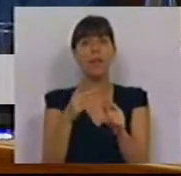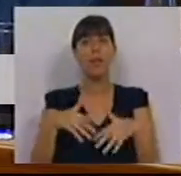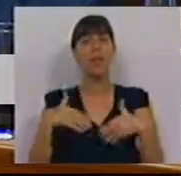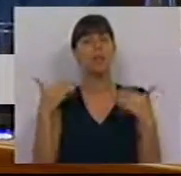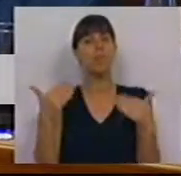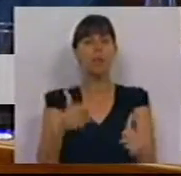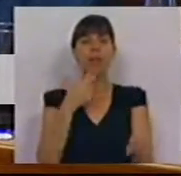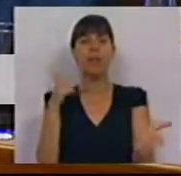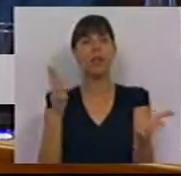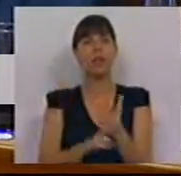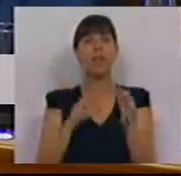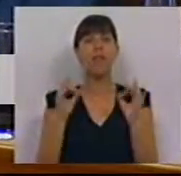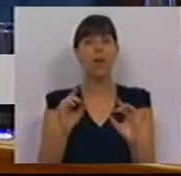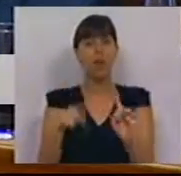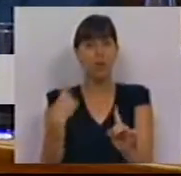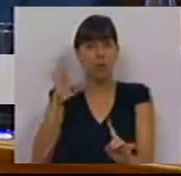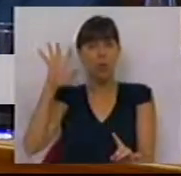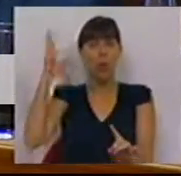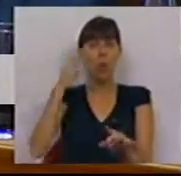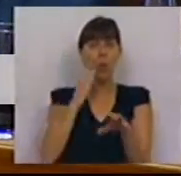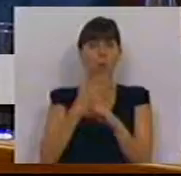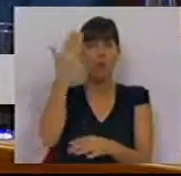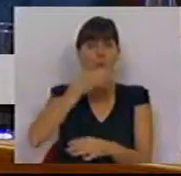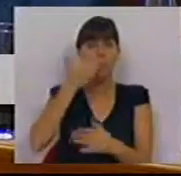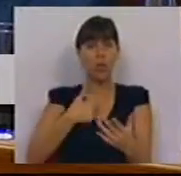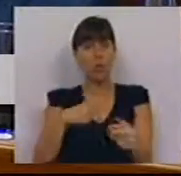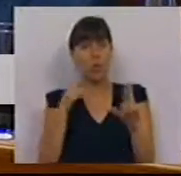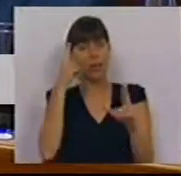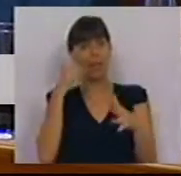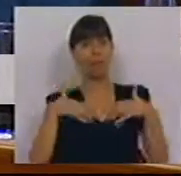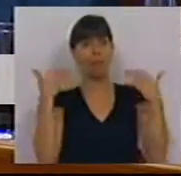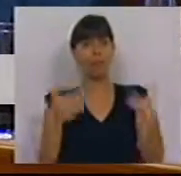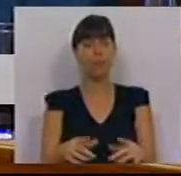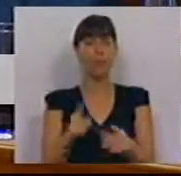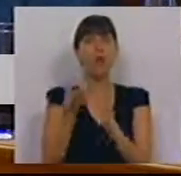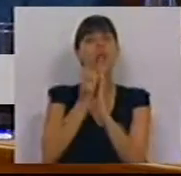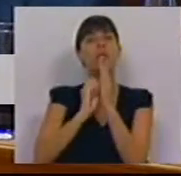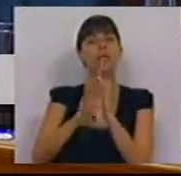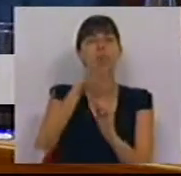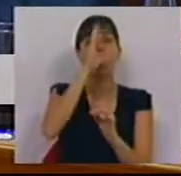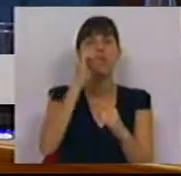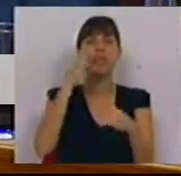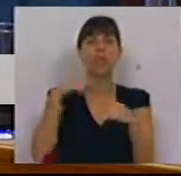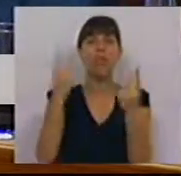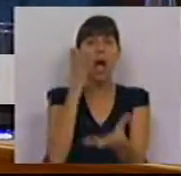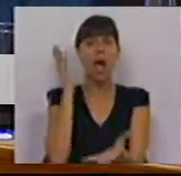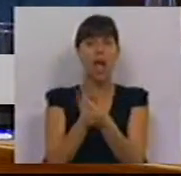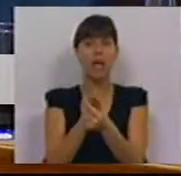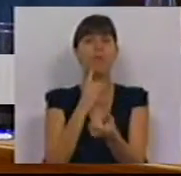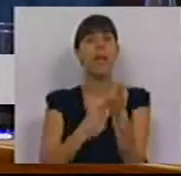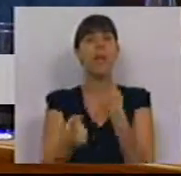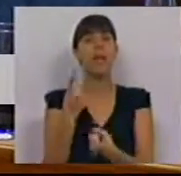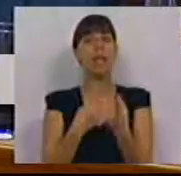sua demissão efetivamente, depois do que aconteceu nos últimos dias. Dado o despacho do Ministério Público, que arquivou um